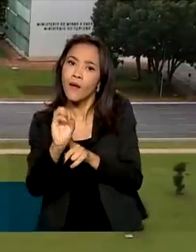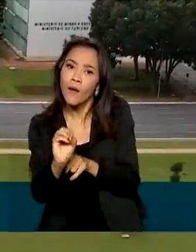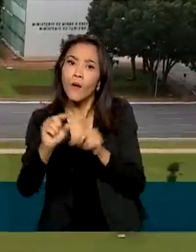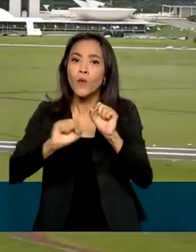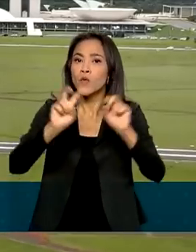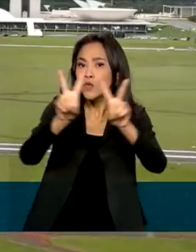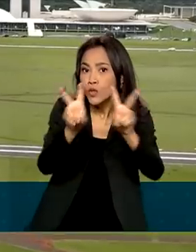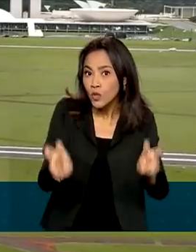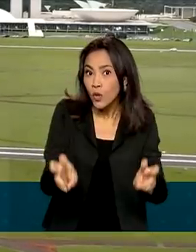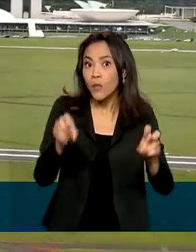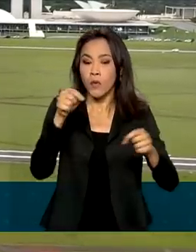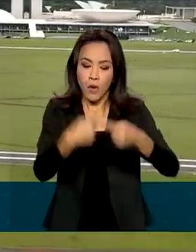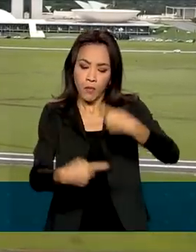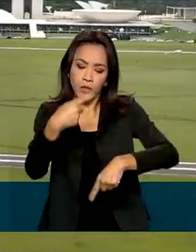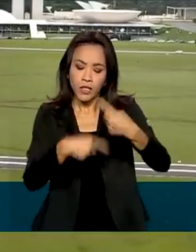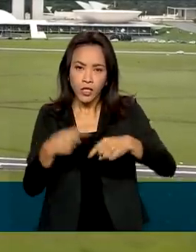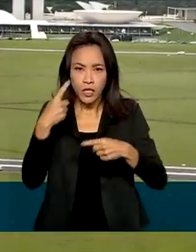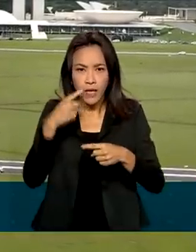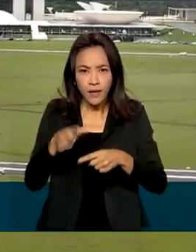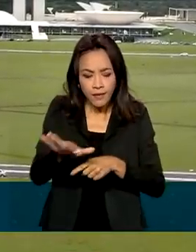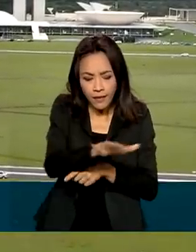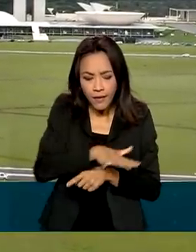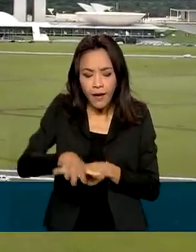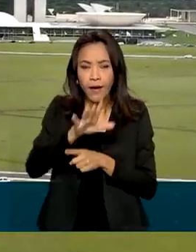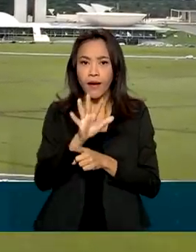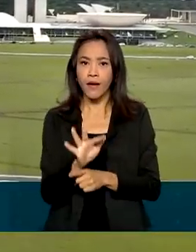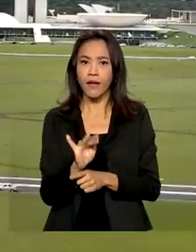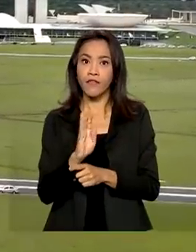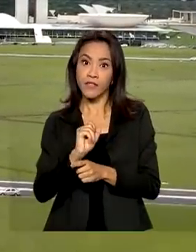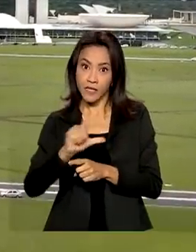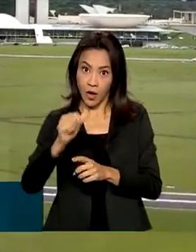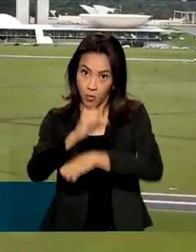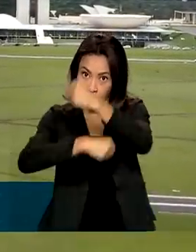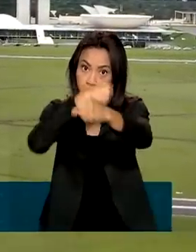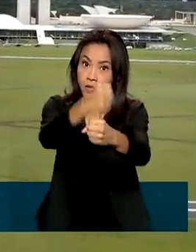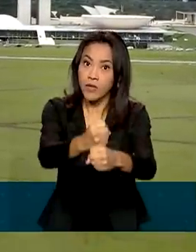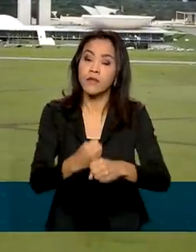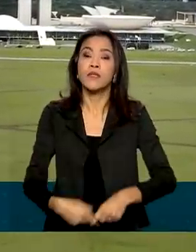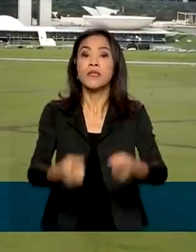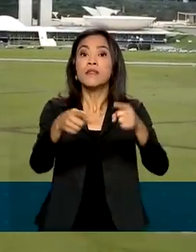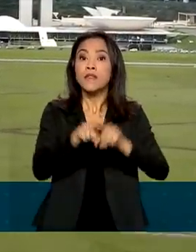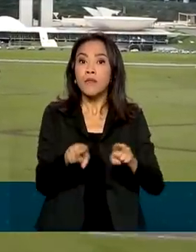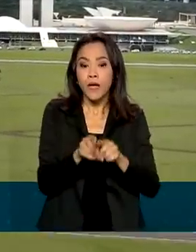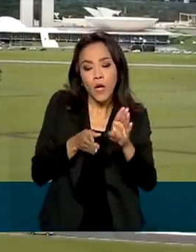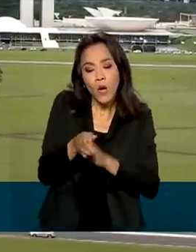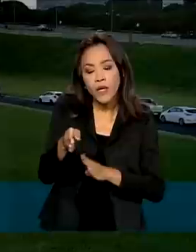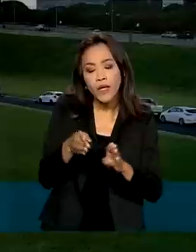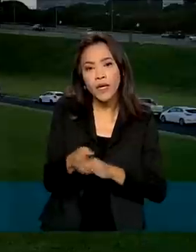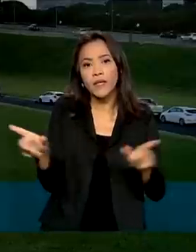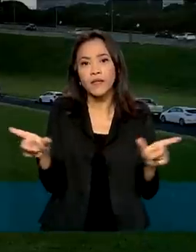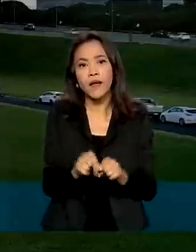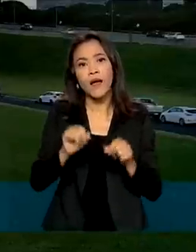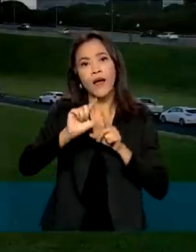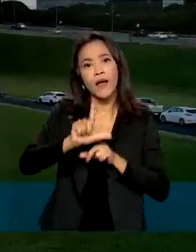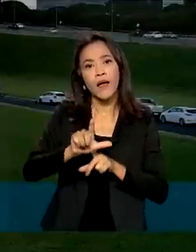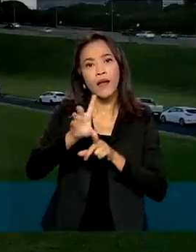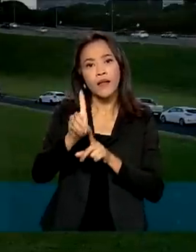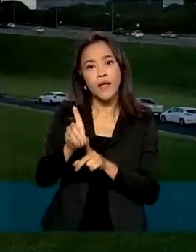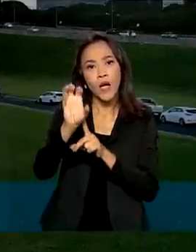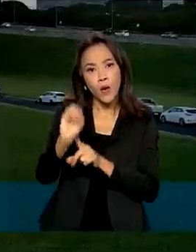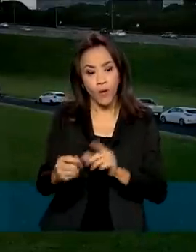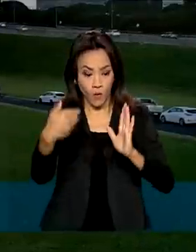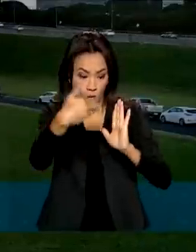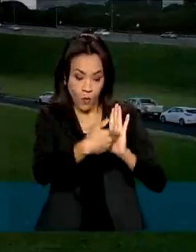fiscal da administração pública federal para o ano seguinte. Também orienta a elaboração da lei orçamentária anual. O